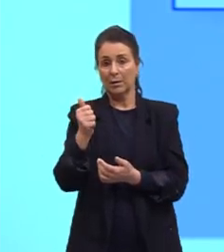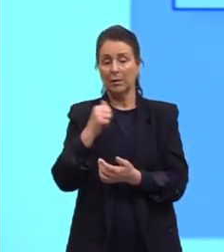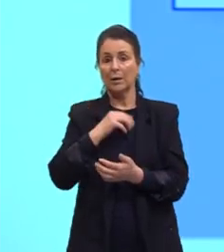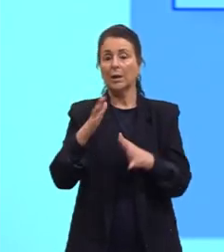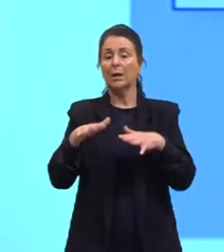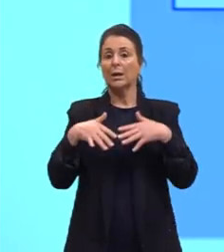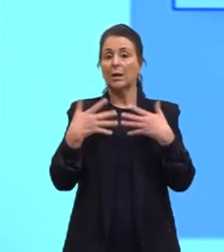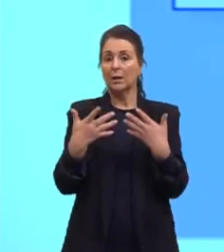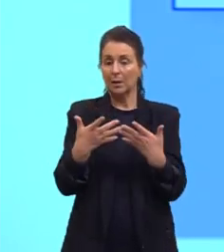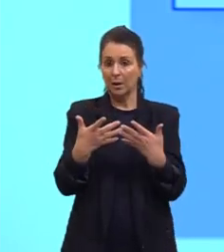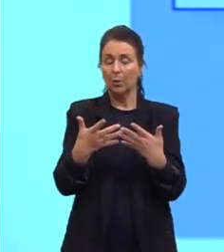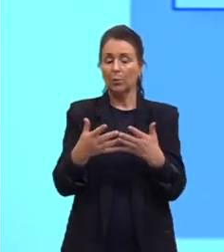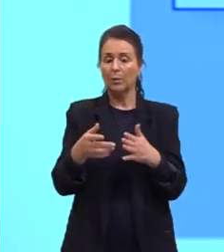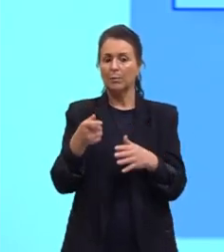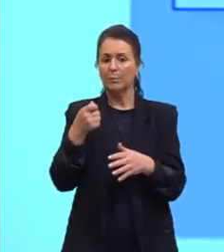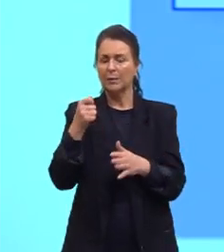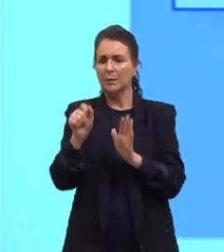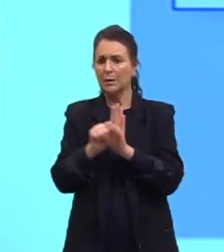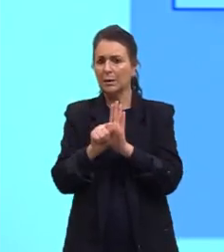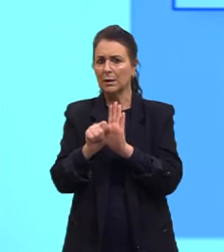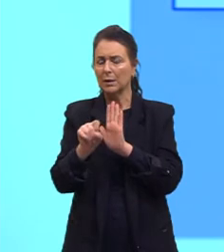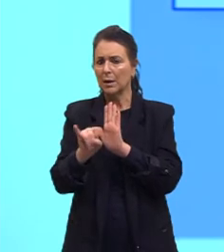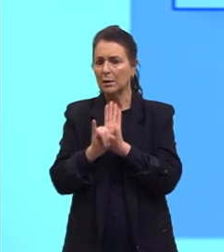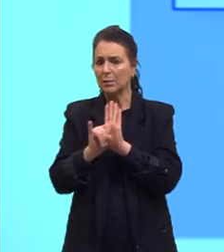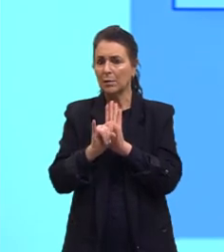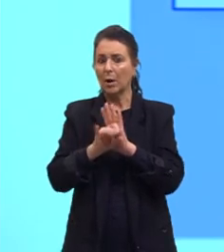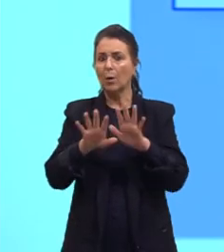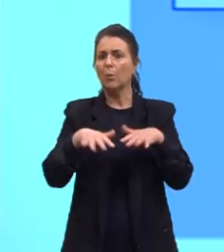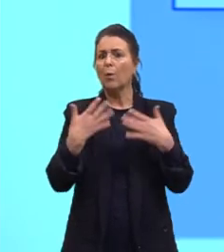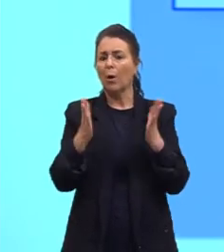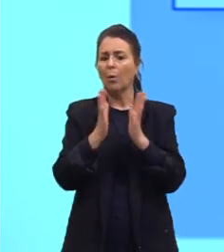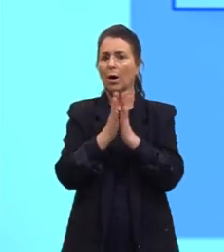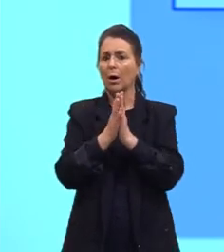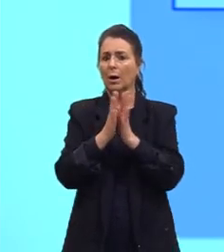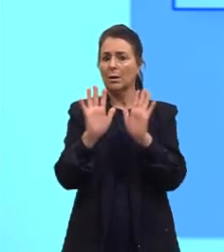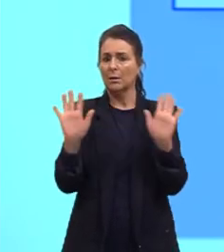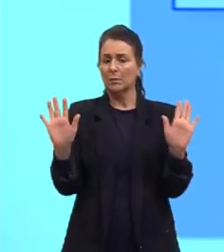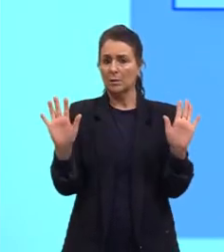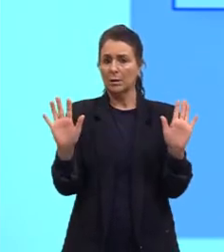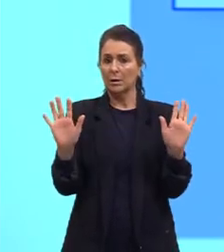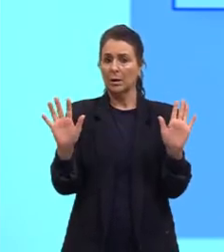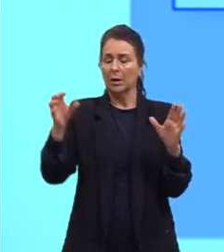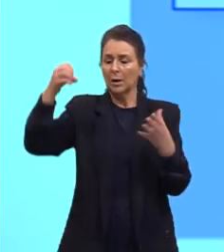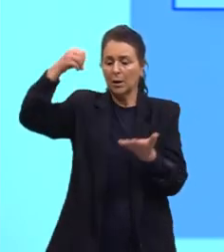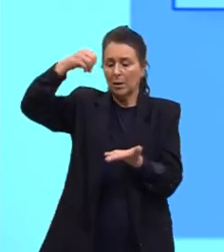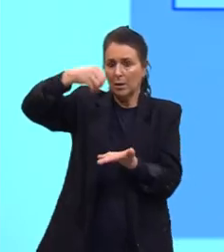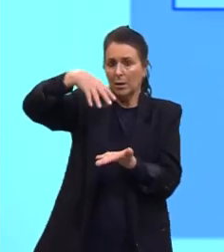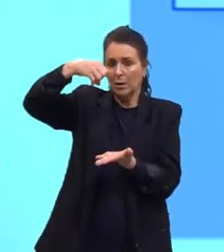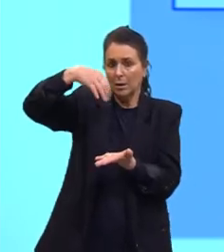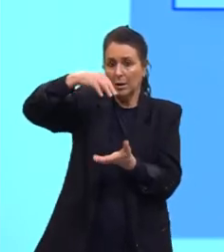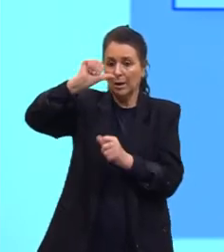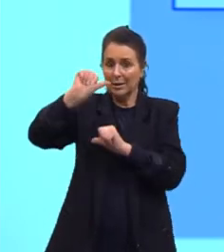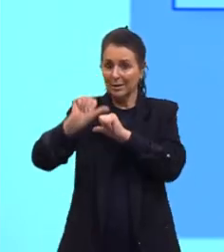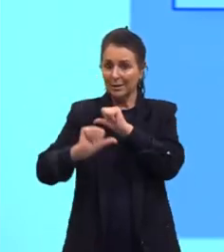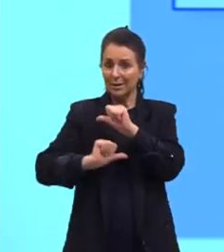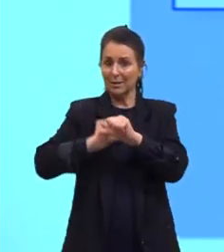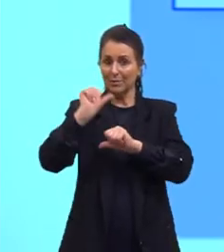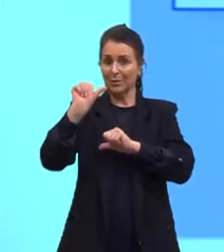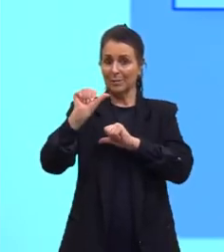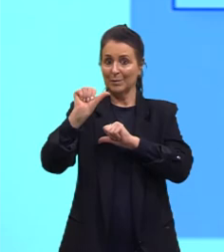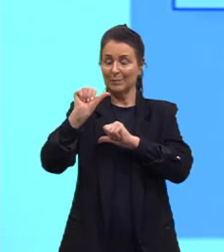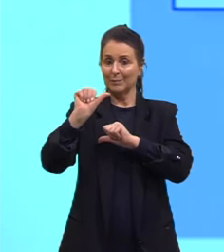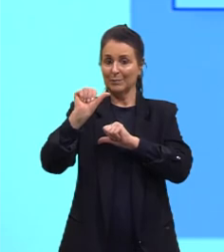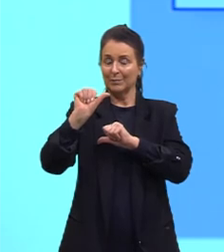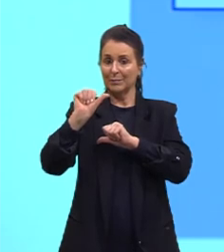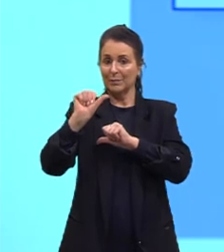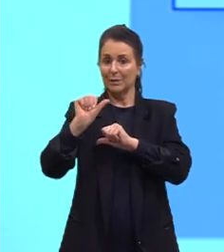princípio que eu tenho que tentar identificar qual isomeria seria. Na fototerapia, a luz provoca a conversão da bilirrubina no seu isômero e aí